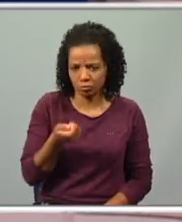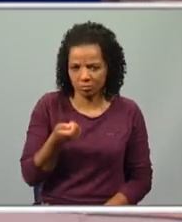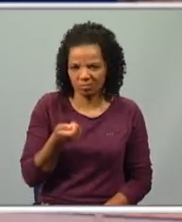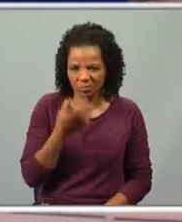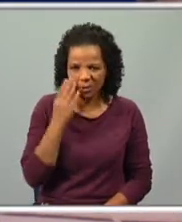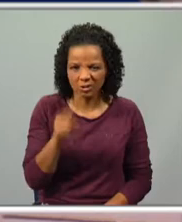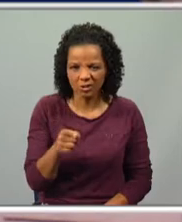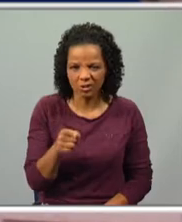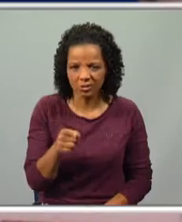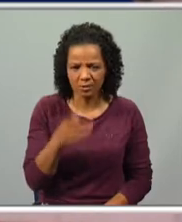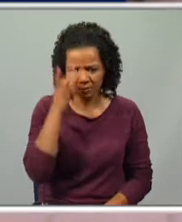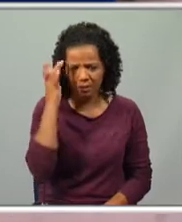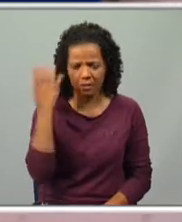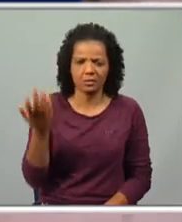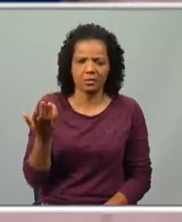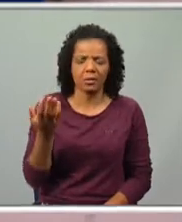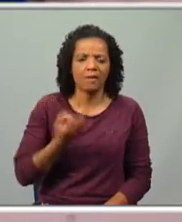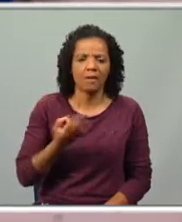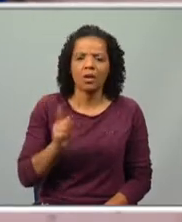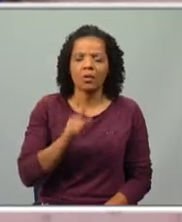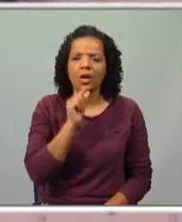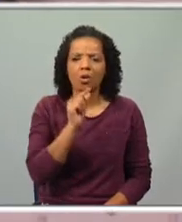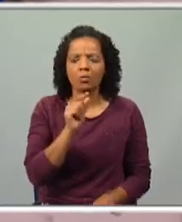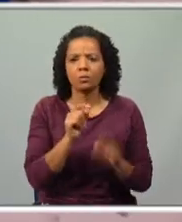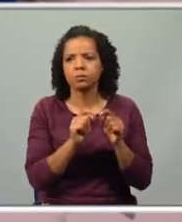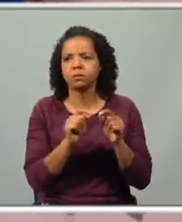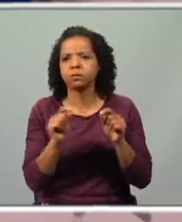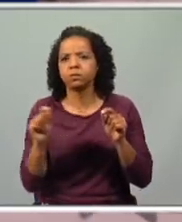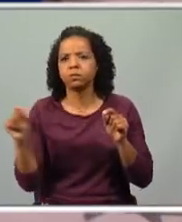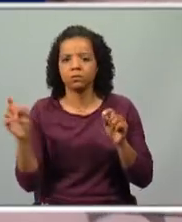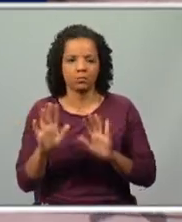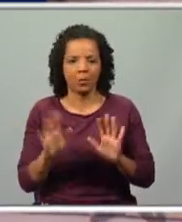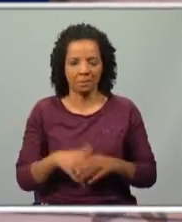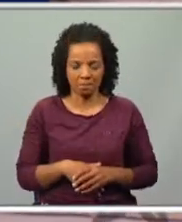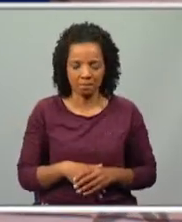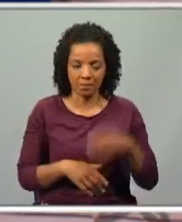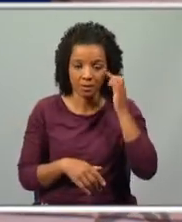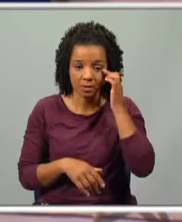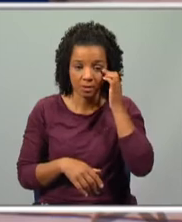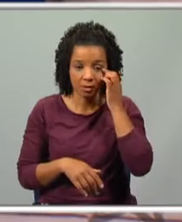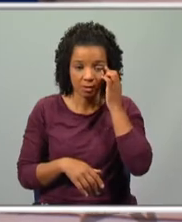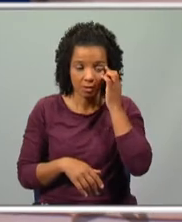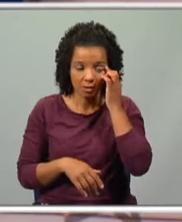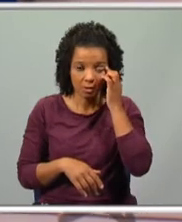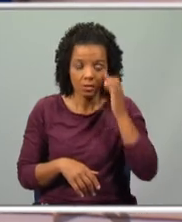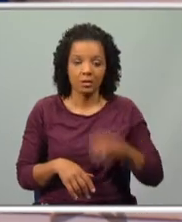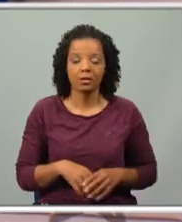concordas? Bem mais fácil, pelo menos não tens aqueles nomes muito extensos para registar. Vamos verificar então.